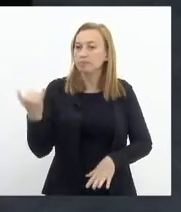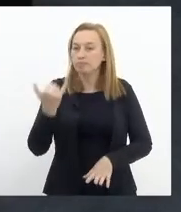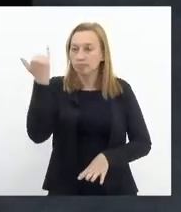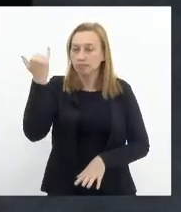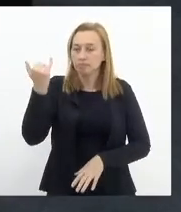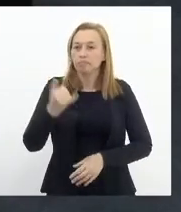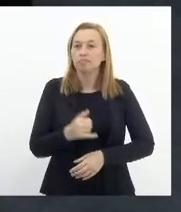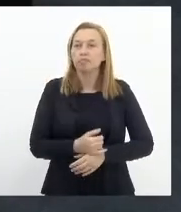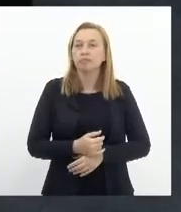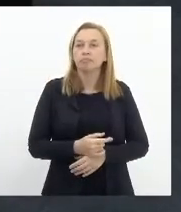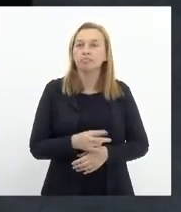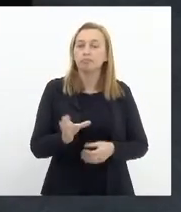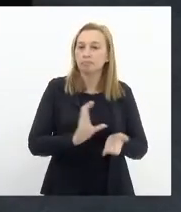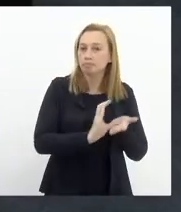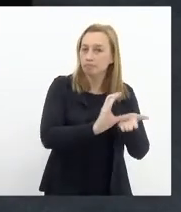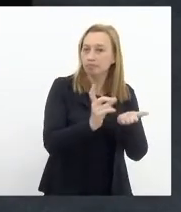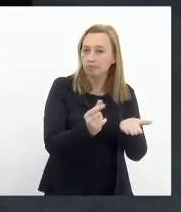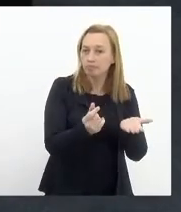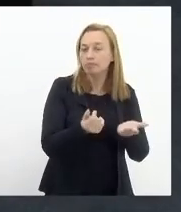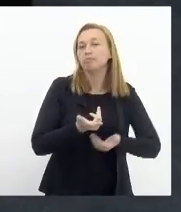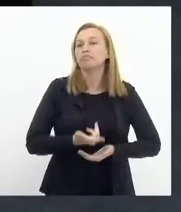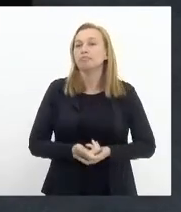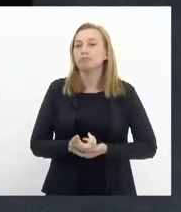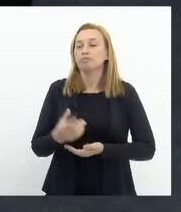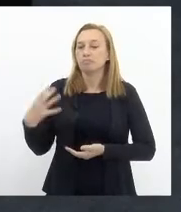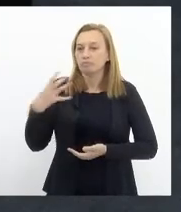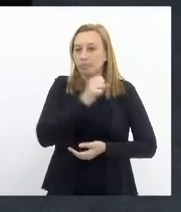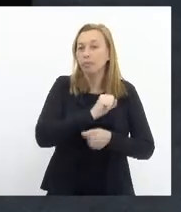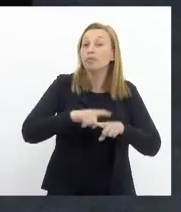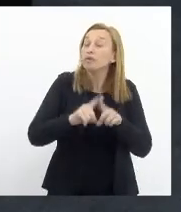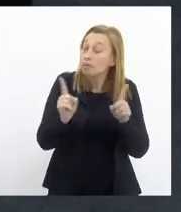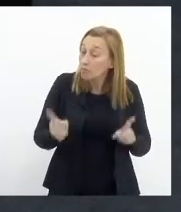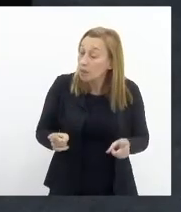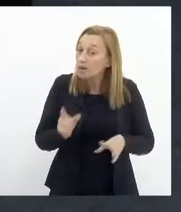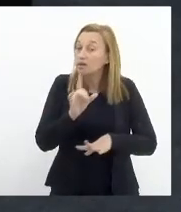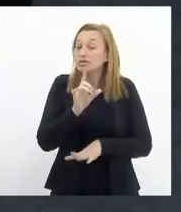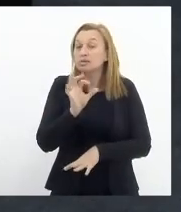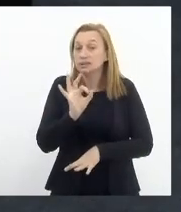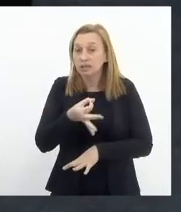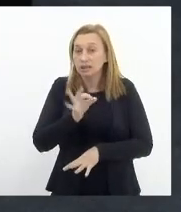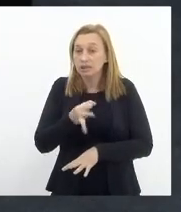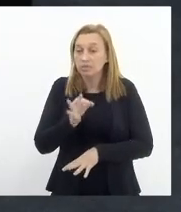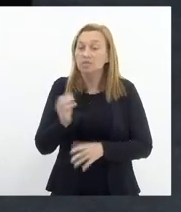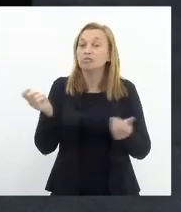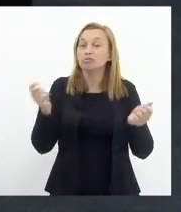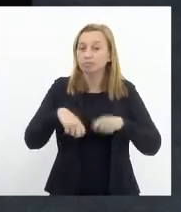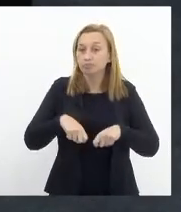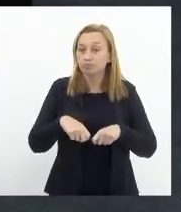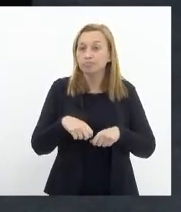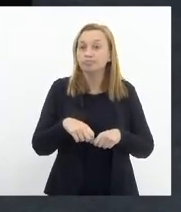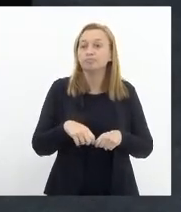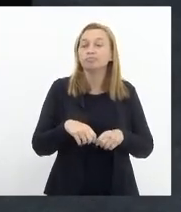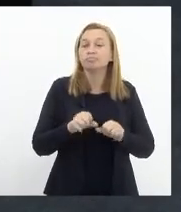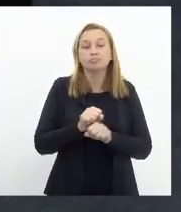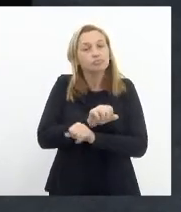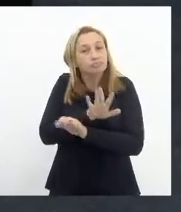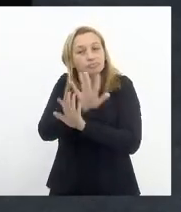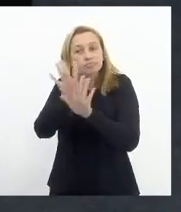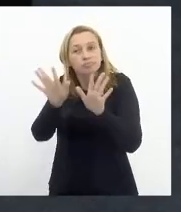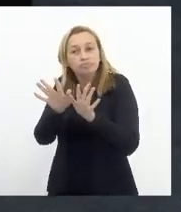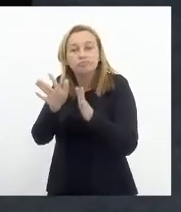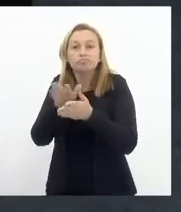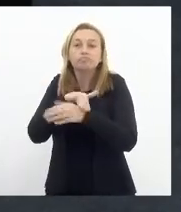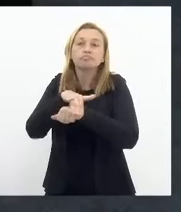esse recurso emergencial mas trazer sem dúvida nenhuma a possibilidade de transparência e